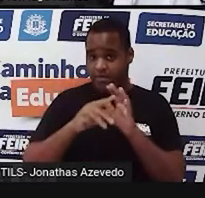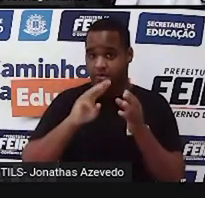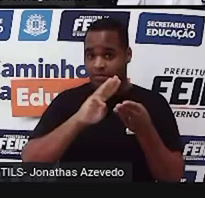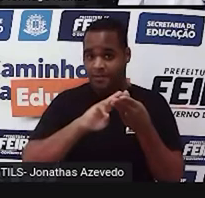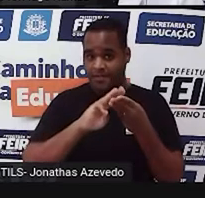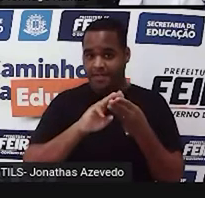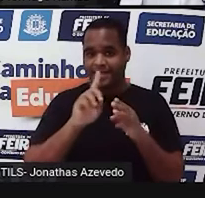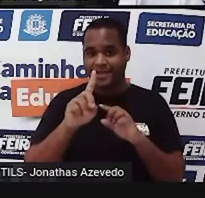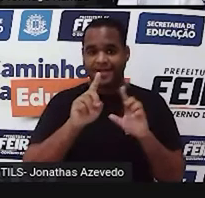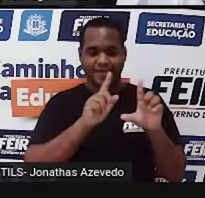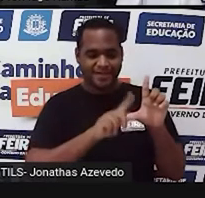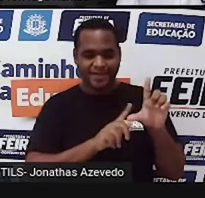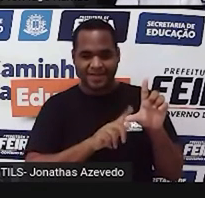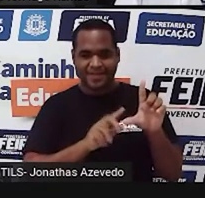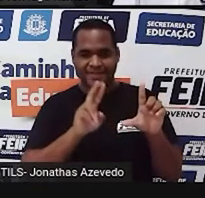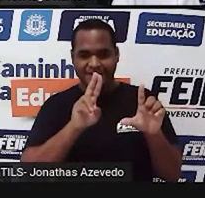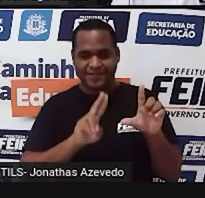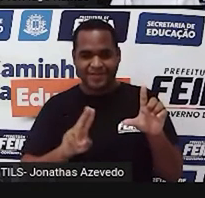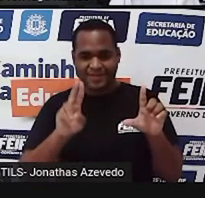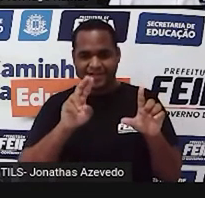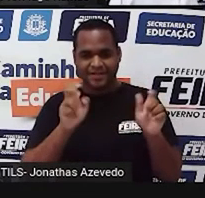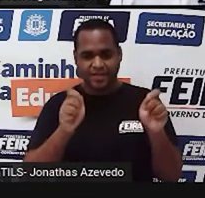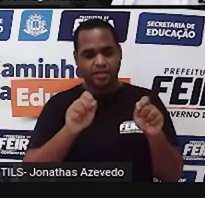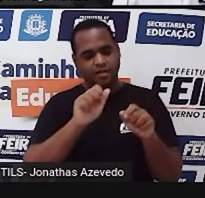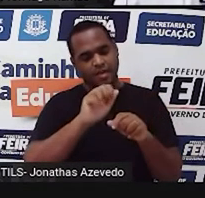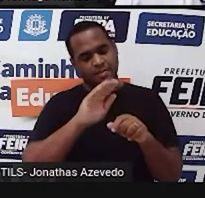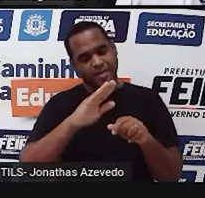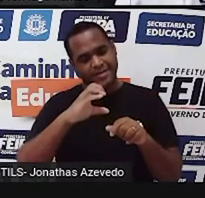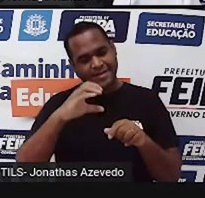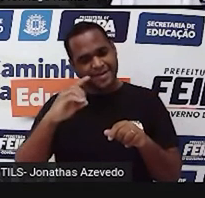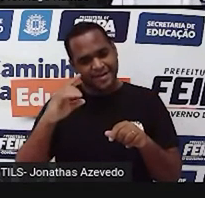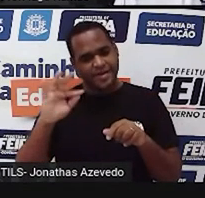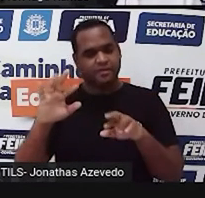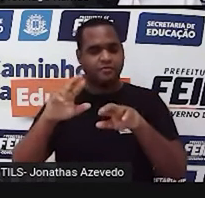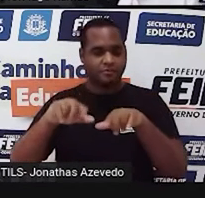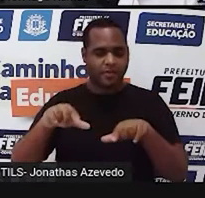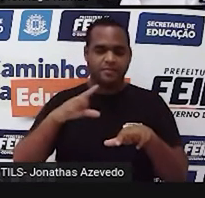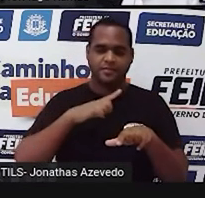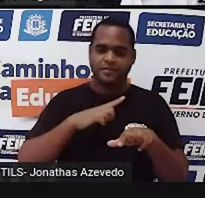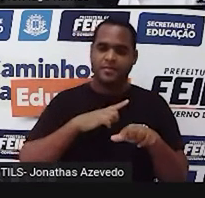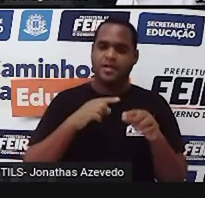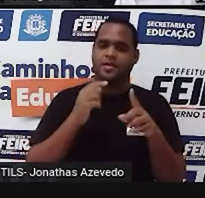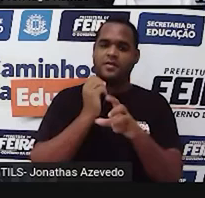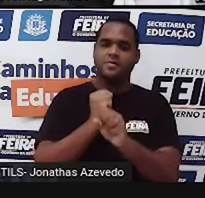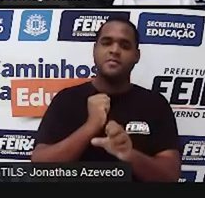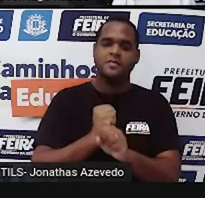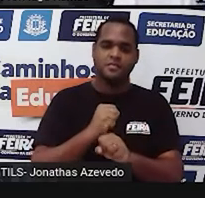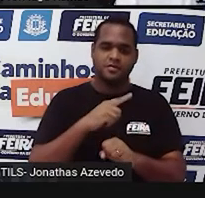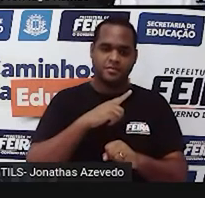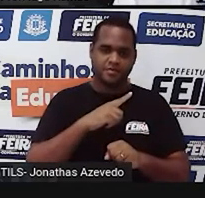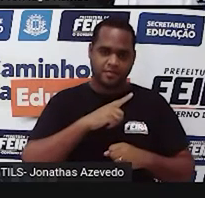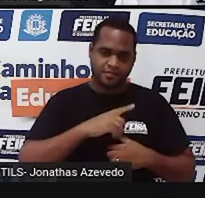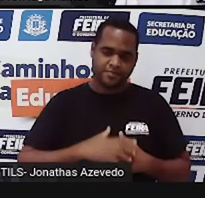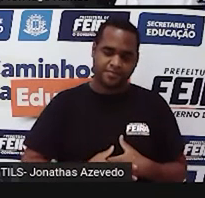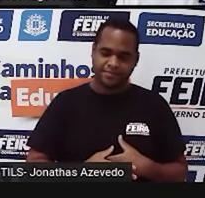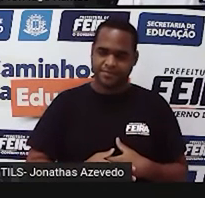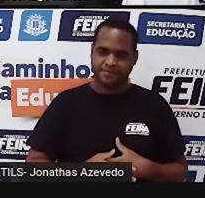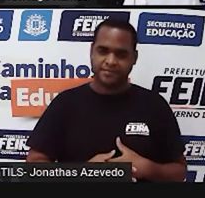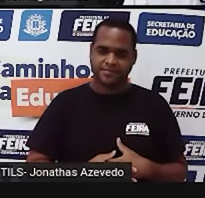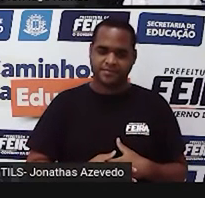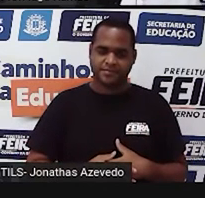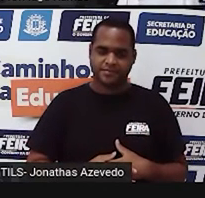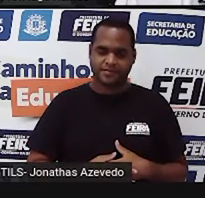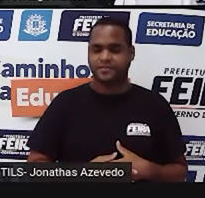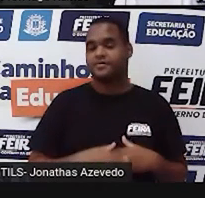que usa letras, letras do alfabeto, para fazer cálculos. Pois é, né? Essa é